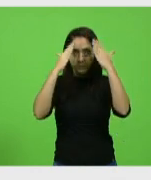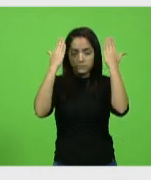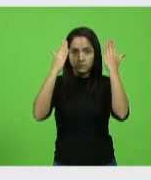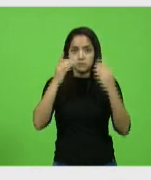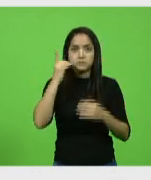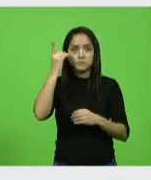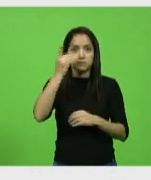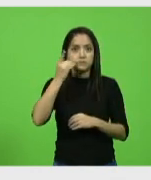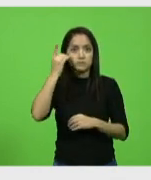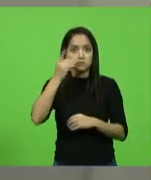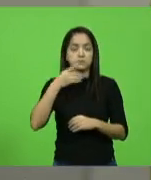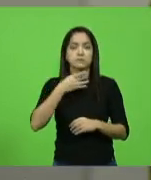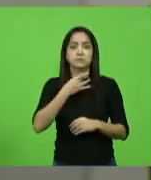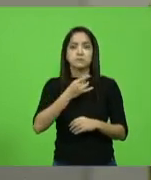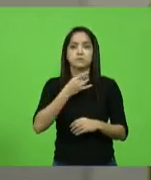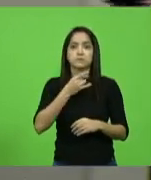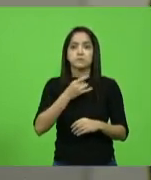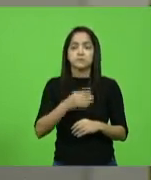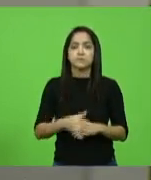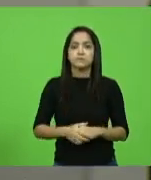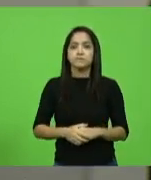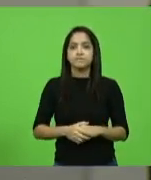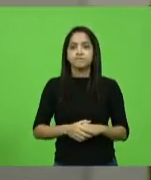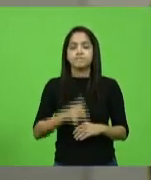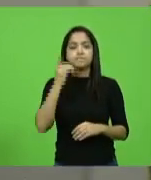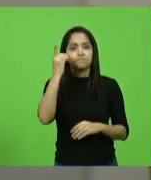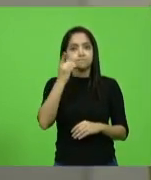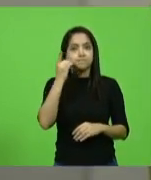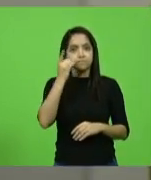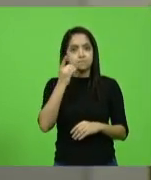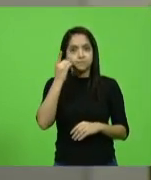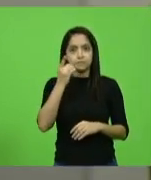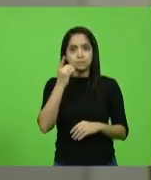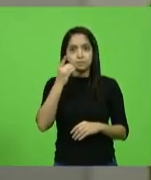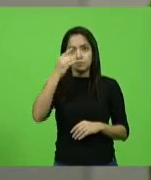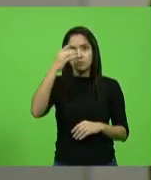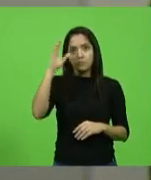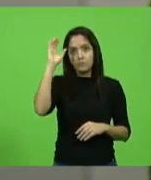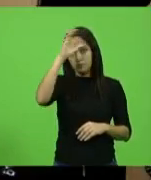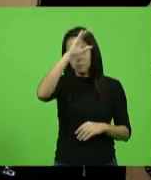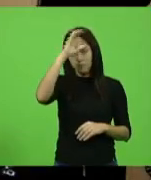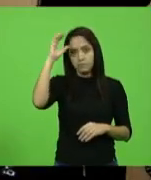deputado Valdir Cobalquini. Como vota o deputado Carlos Humberto.